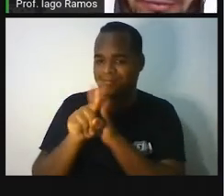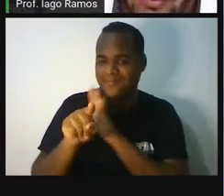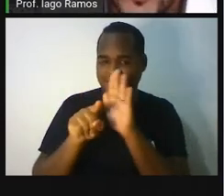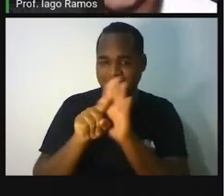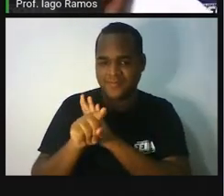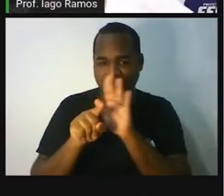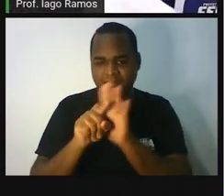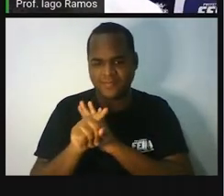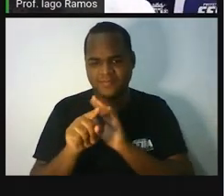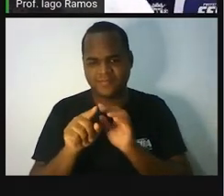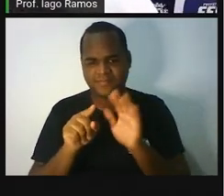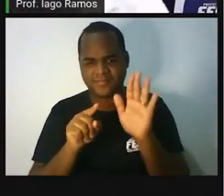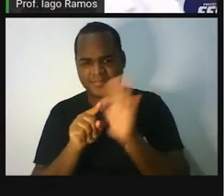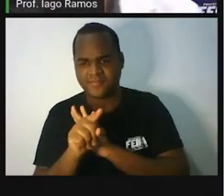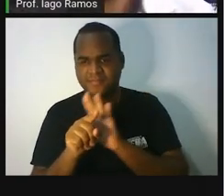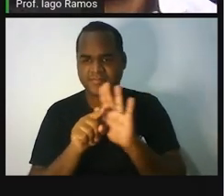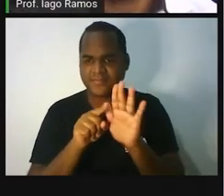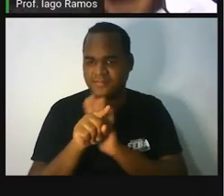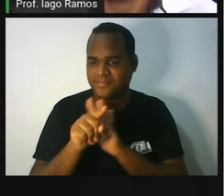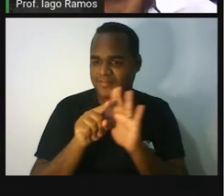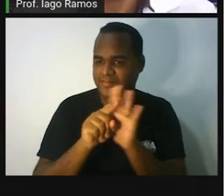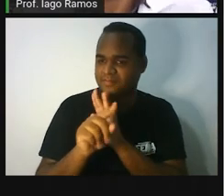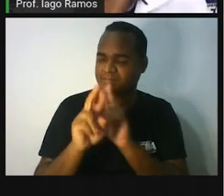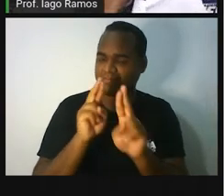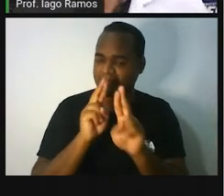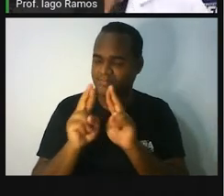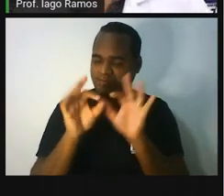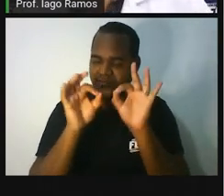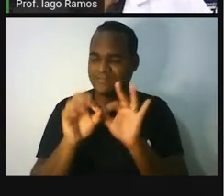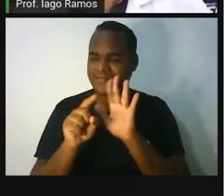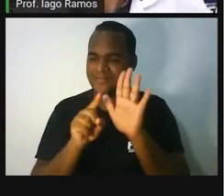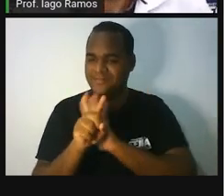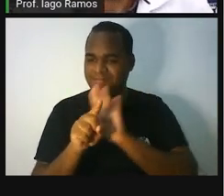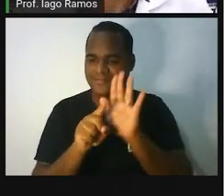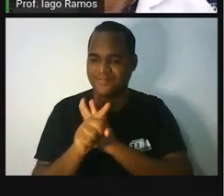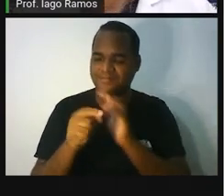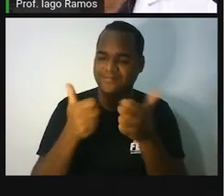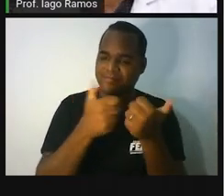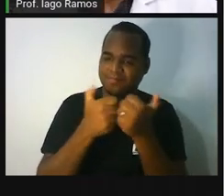O que é um quiz, professor? É um joguinho de perguntas e respostas.